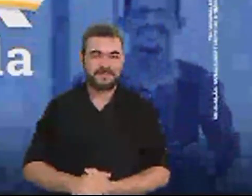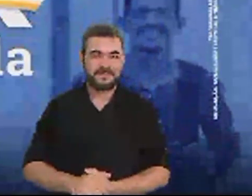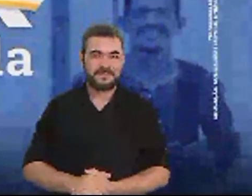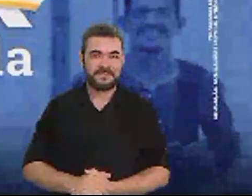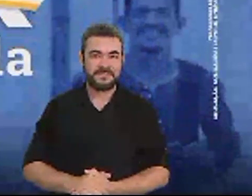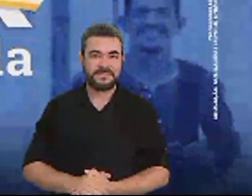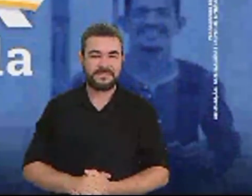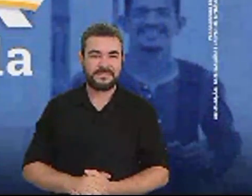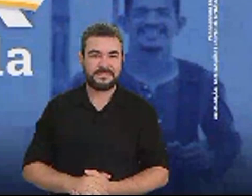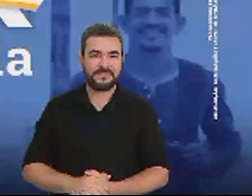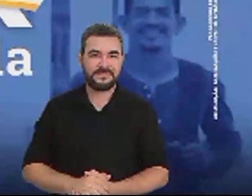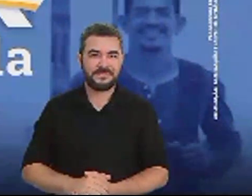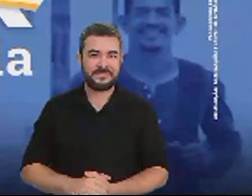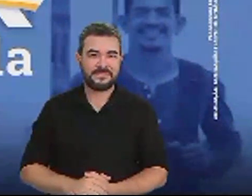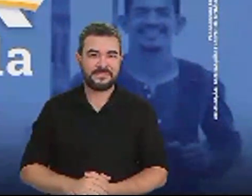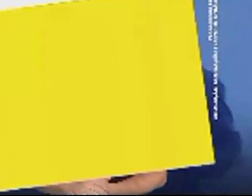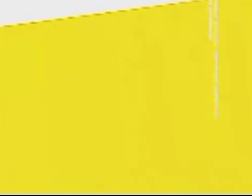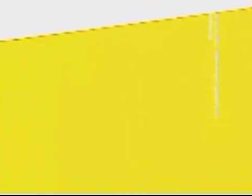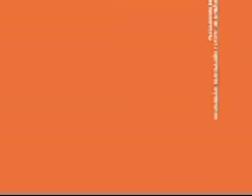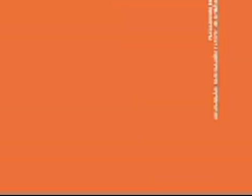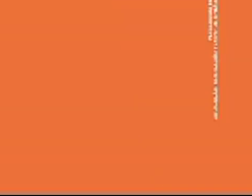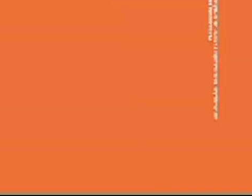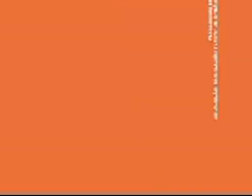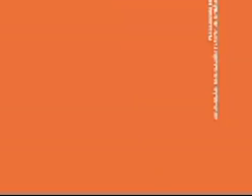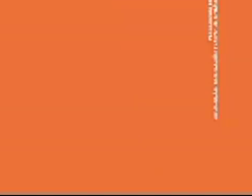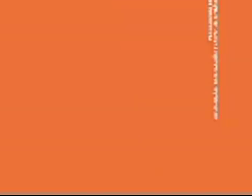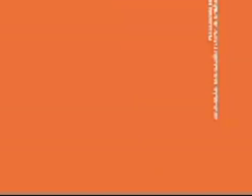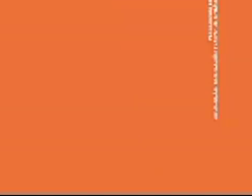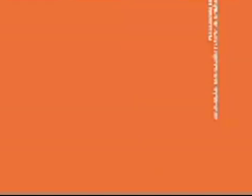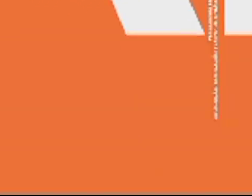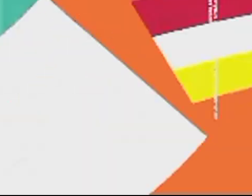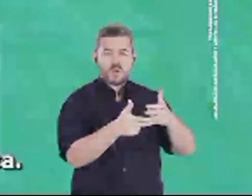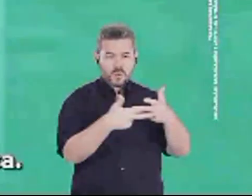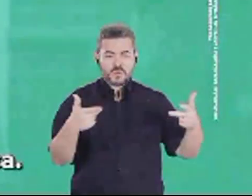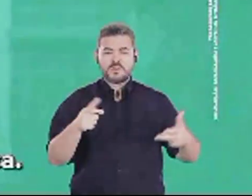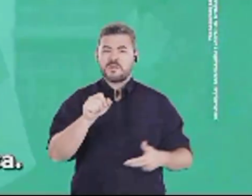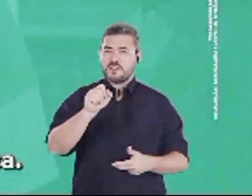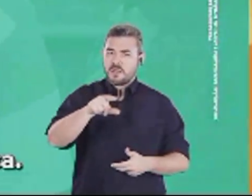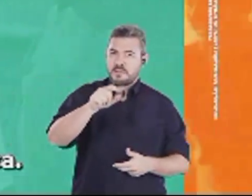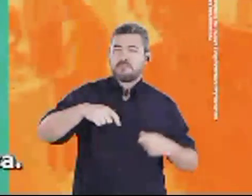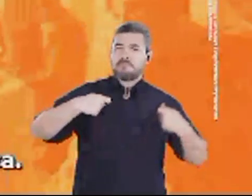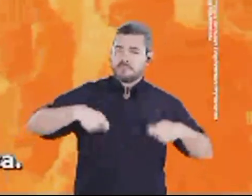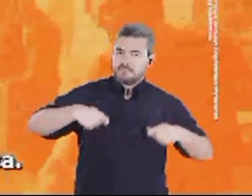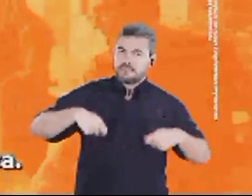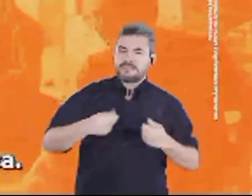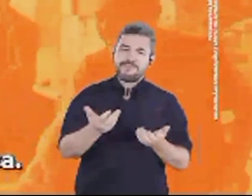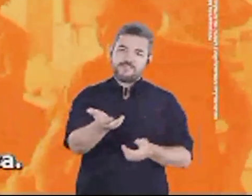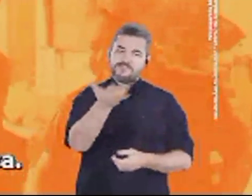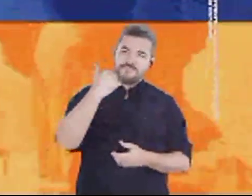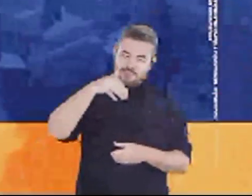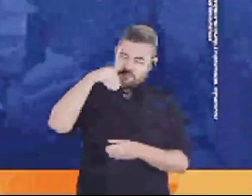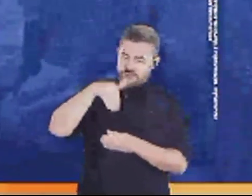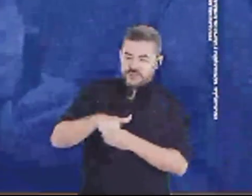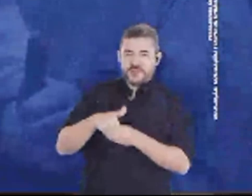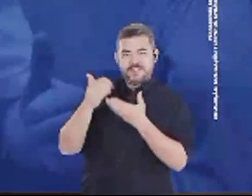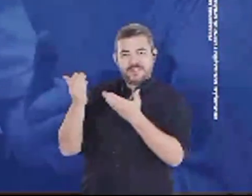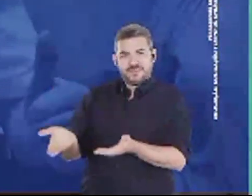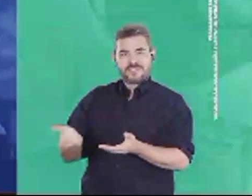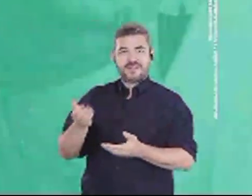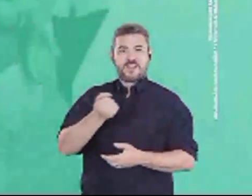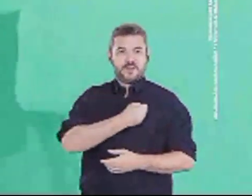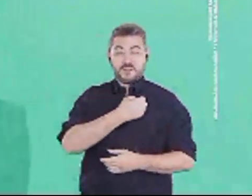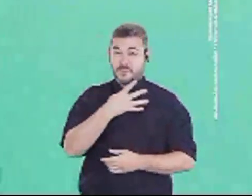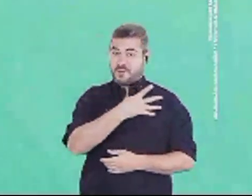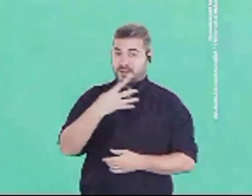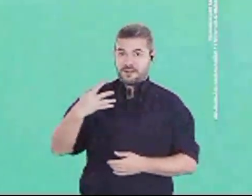é 44 coragem para fazer as mudanças que Sobral precisa vote com a gente Oscar